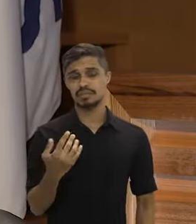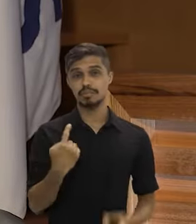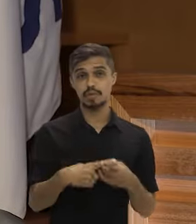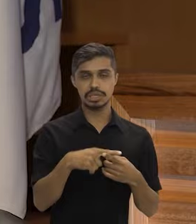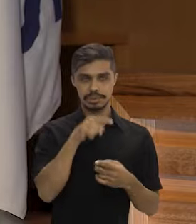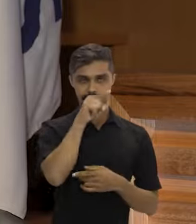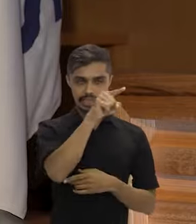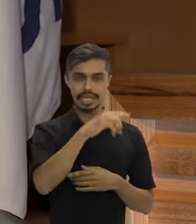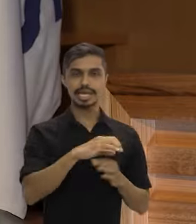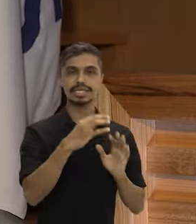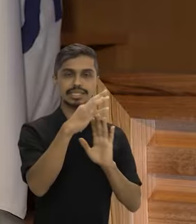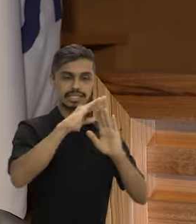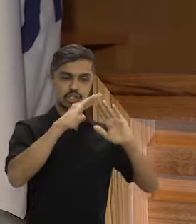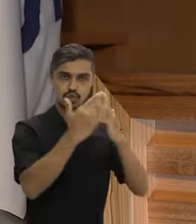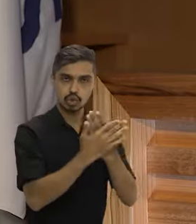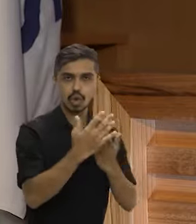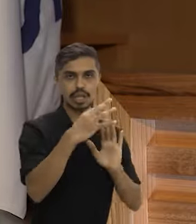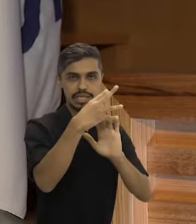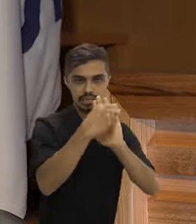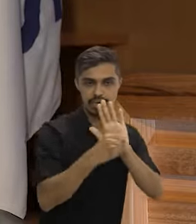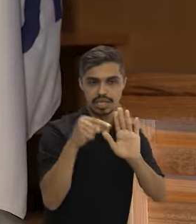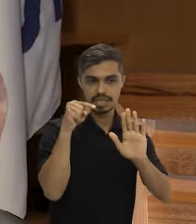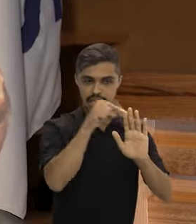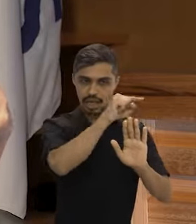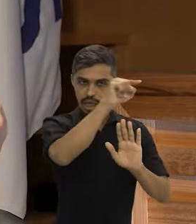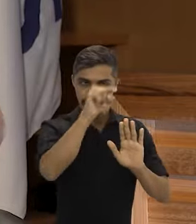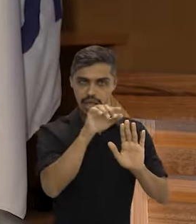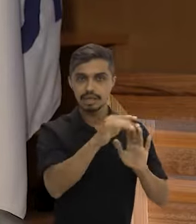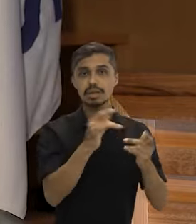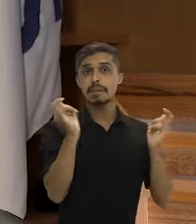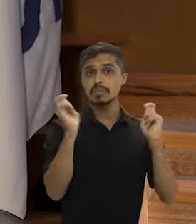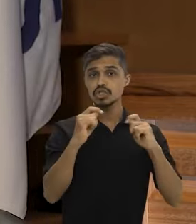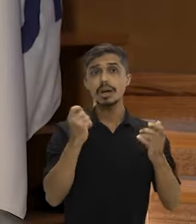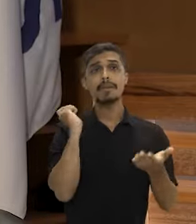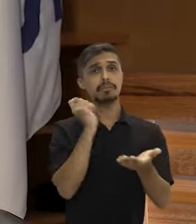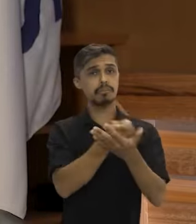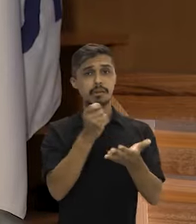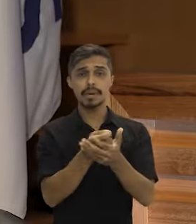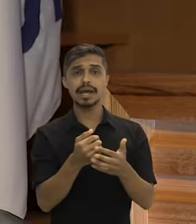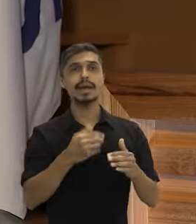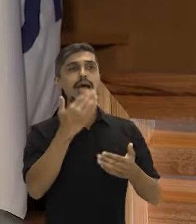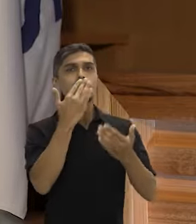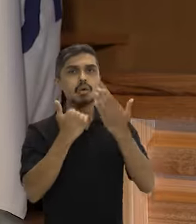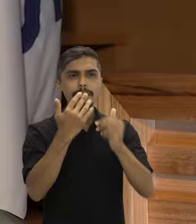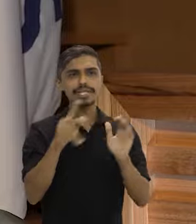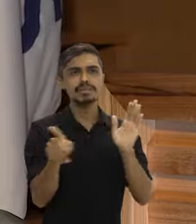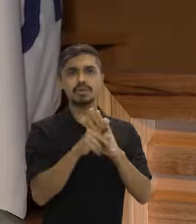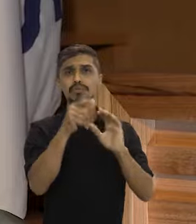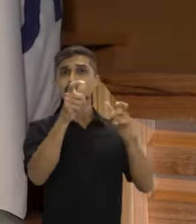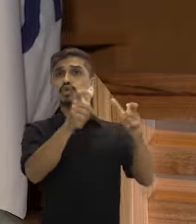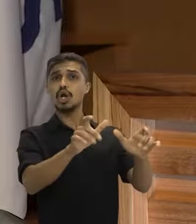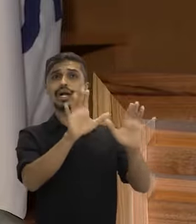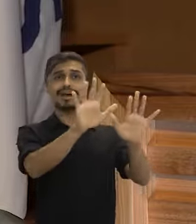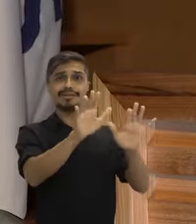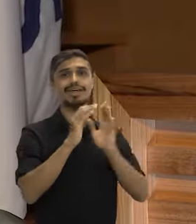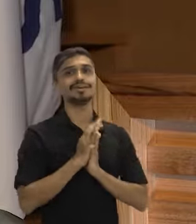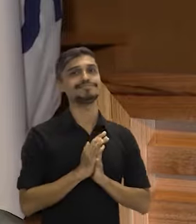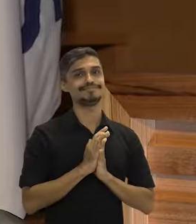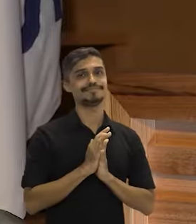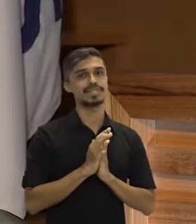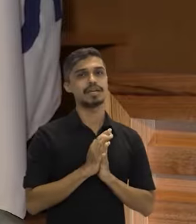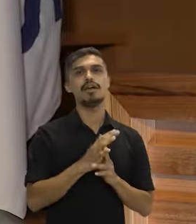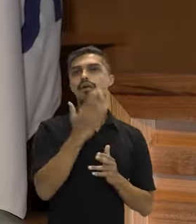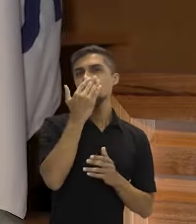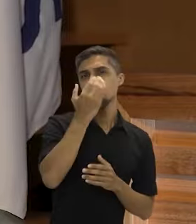vê, você tem escolas na Amazônia que podiam estar comprando produtos da sociobiodiversidade, produtos supernutritivos,